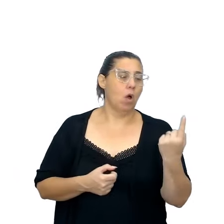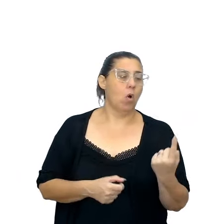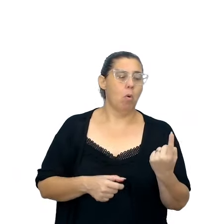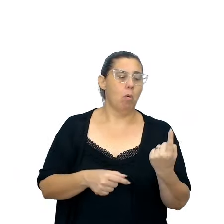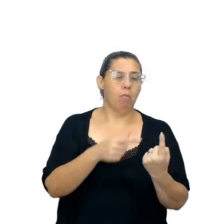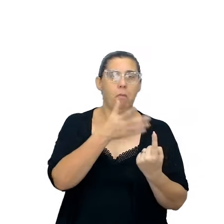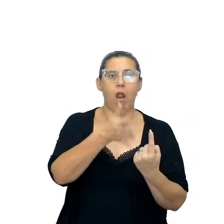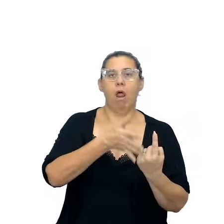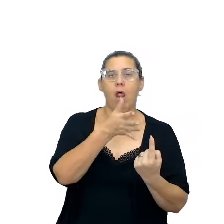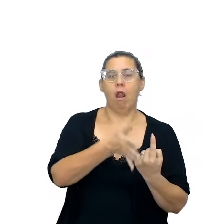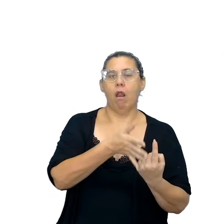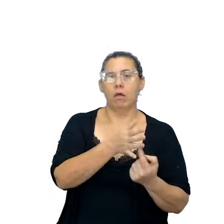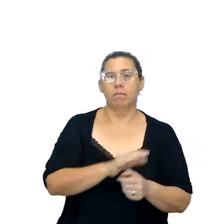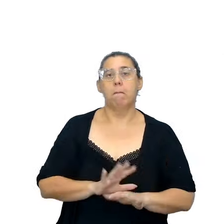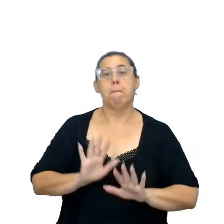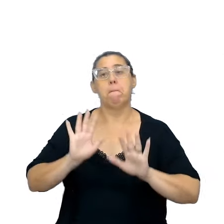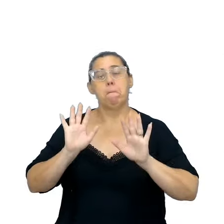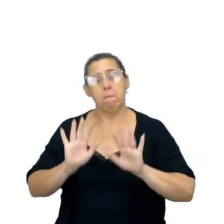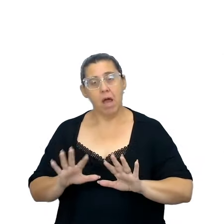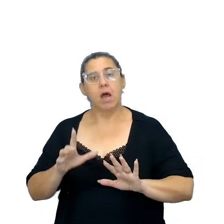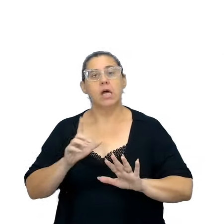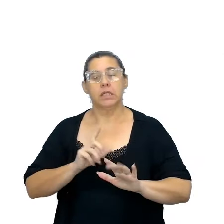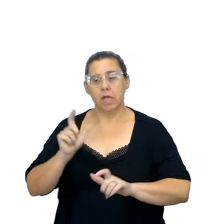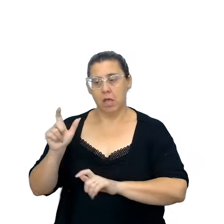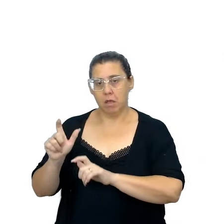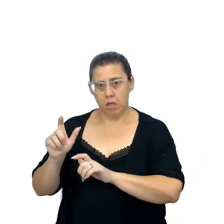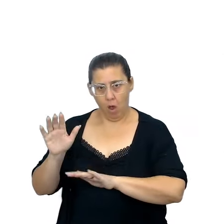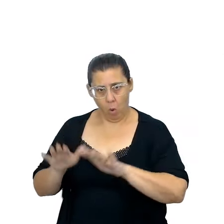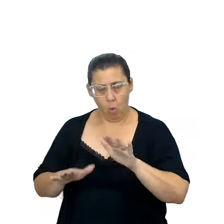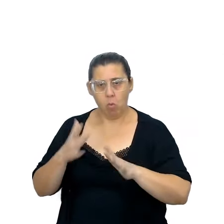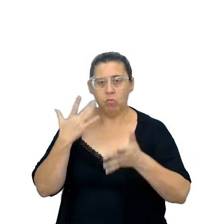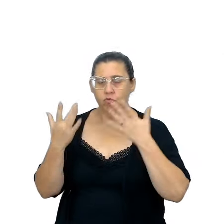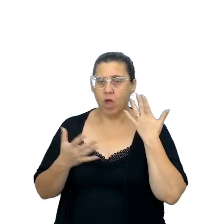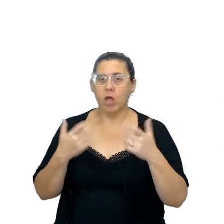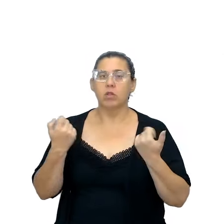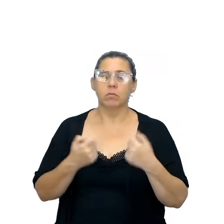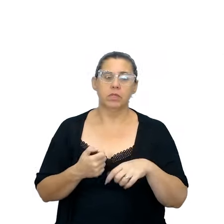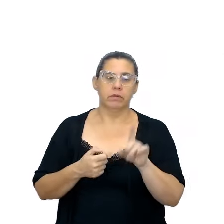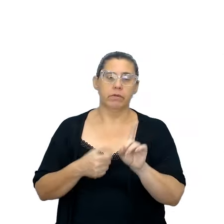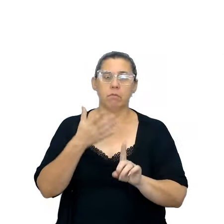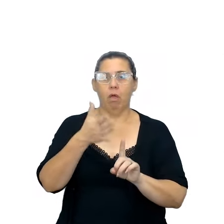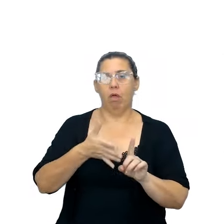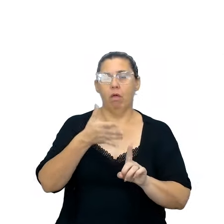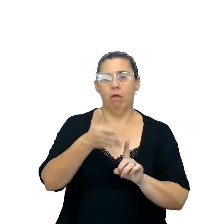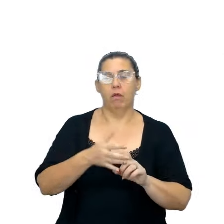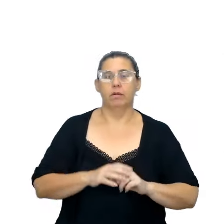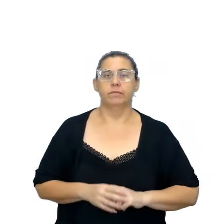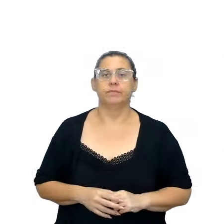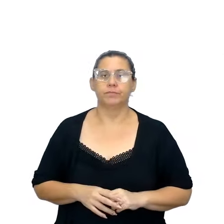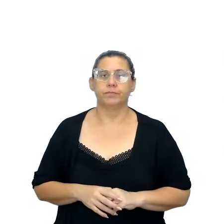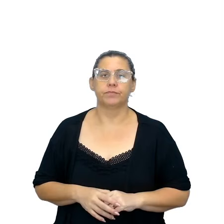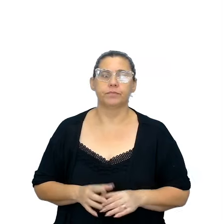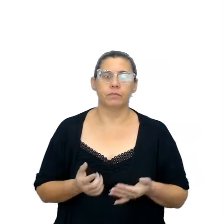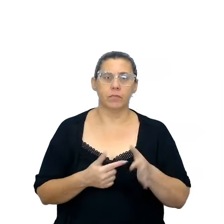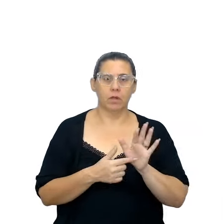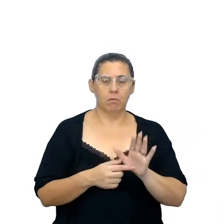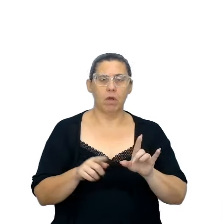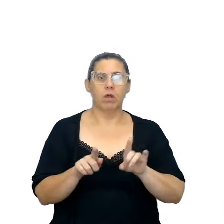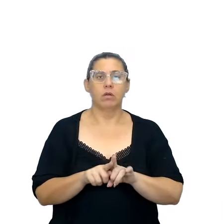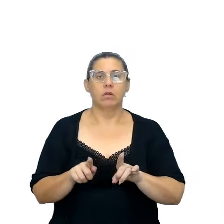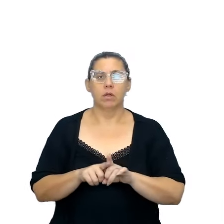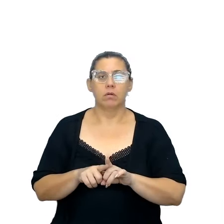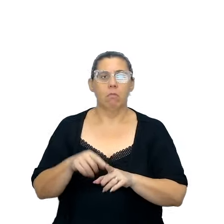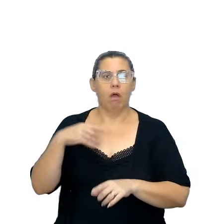mas às vezes há, né, peças teatrais que existe um narrador, mas não é tão comum. Ele apresenta discurso